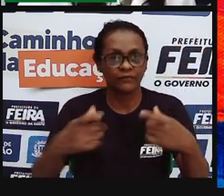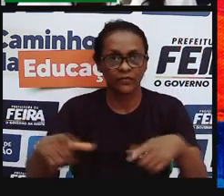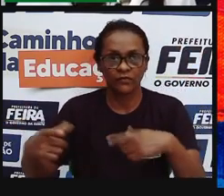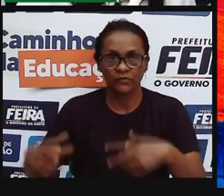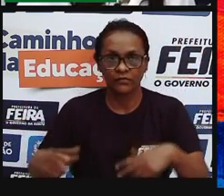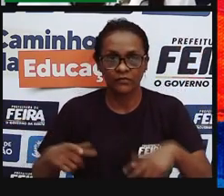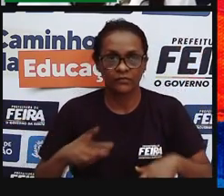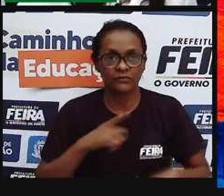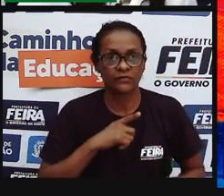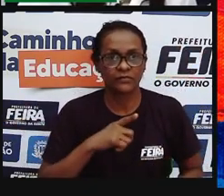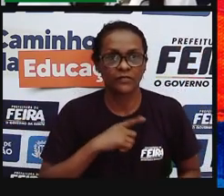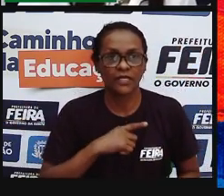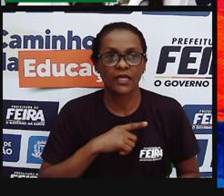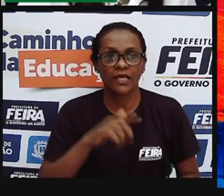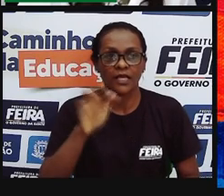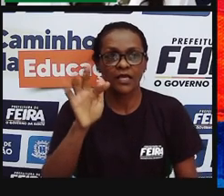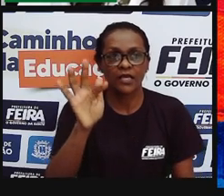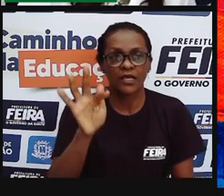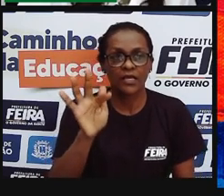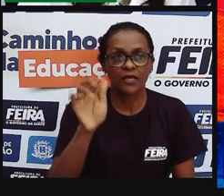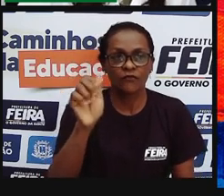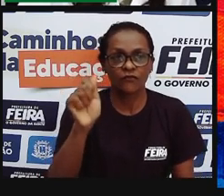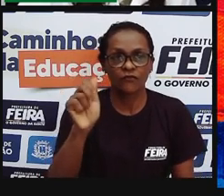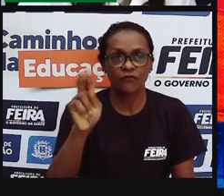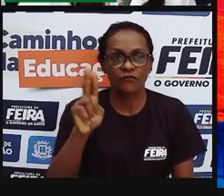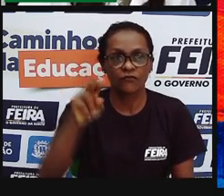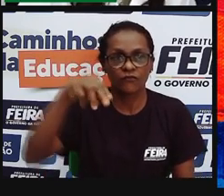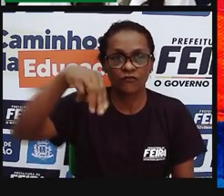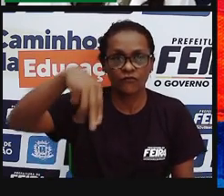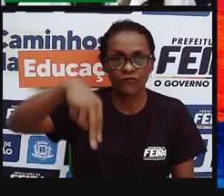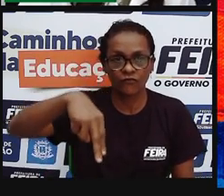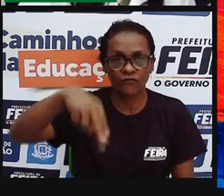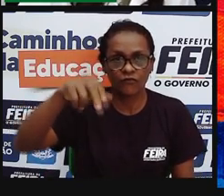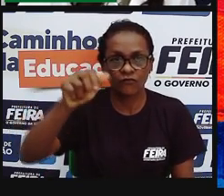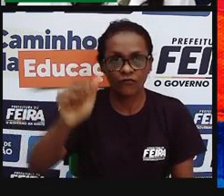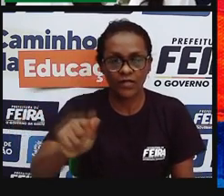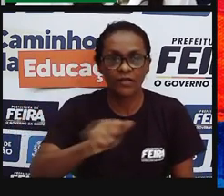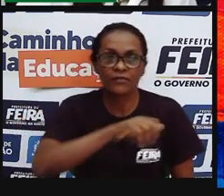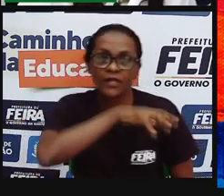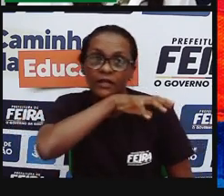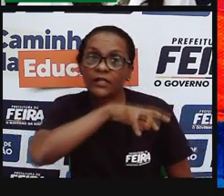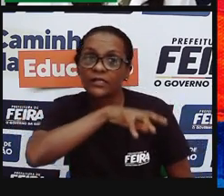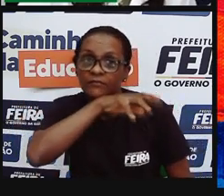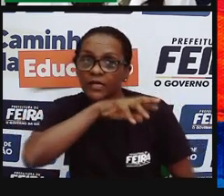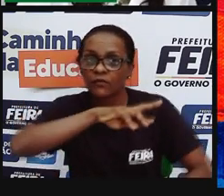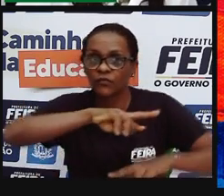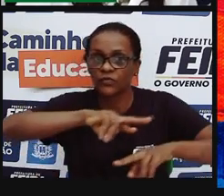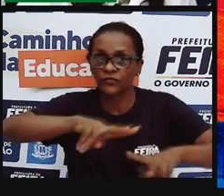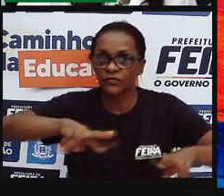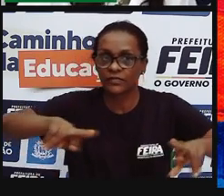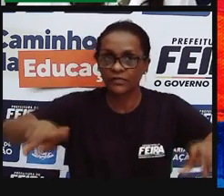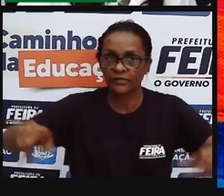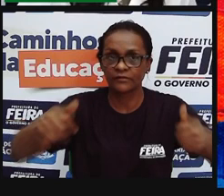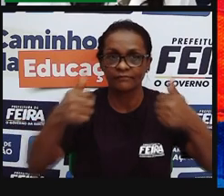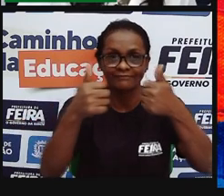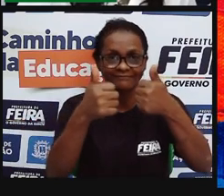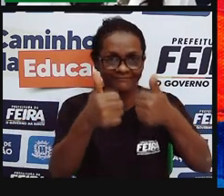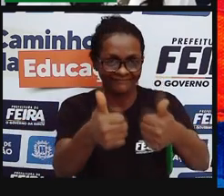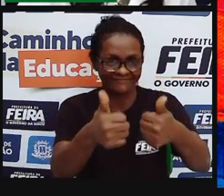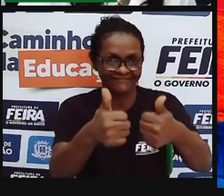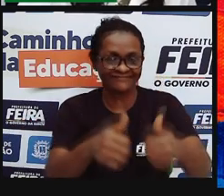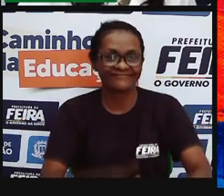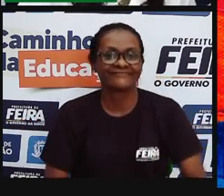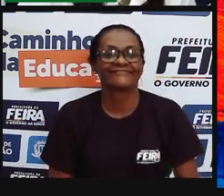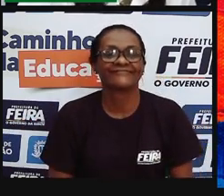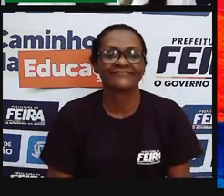animais, né? Então, correlacionando essas características, a fauna e flora específica